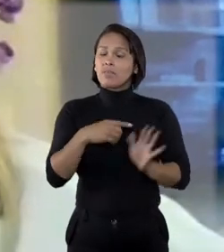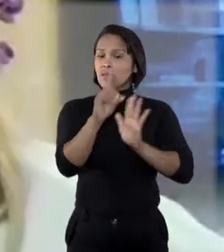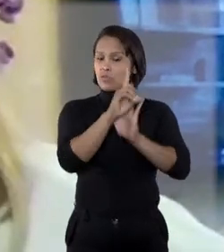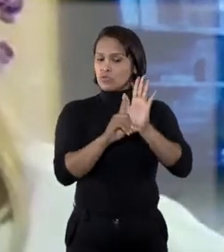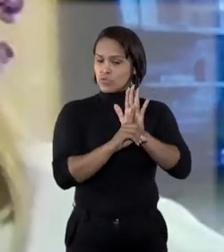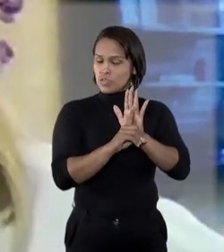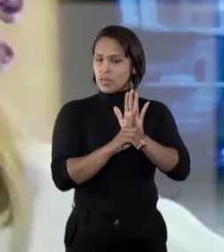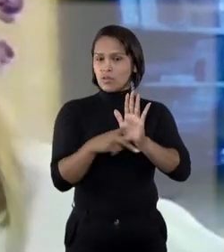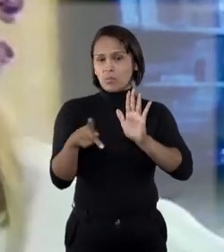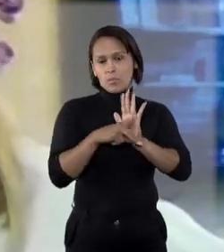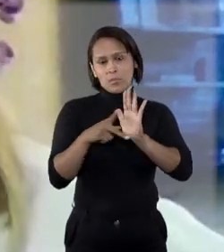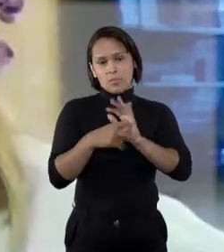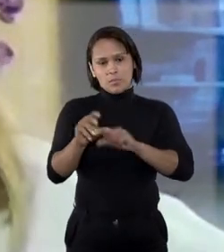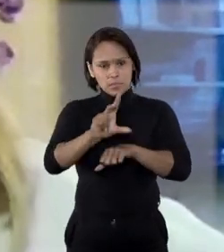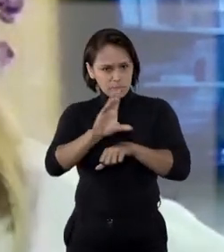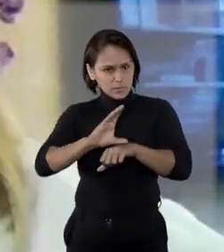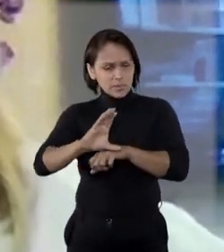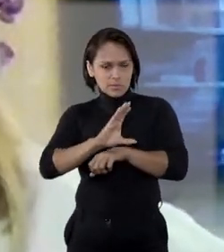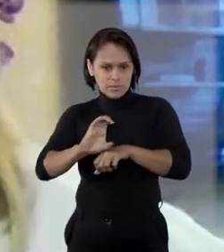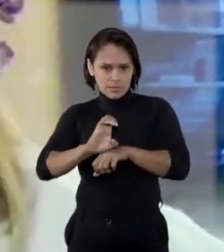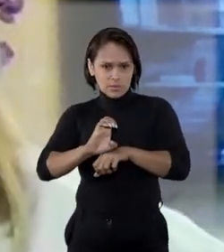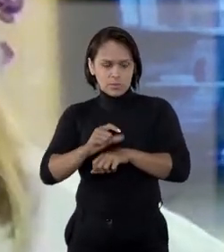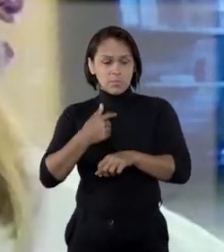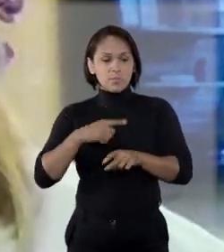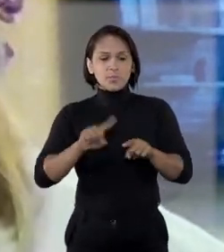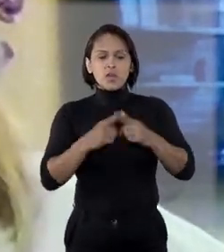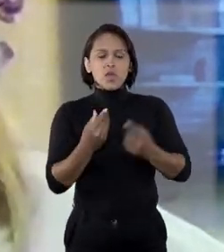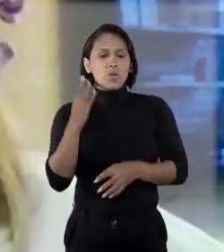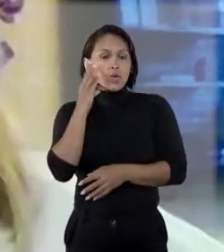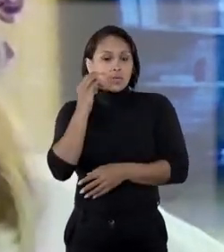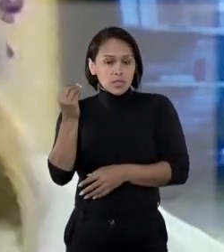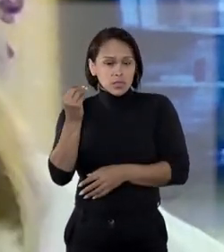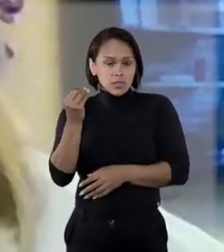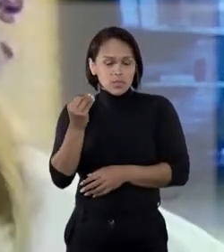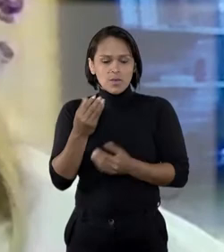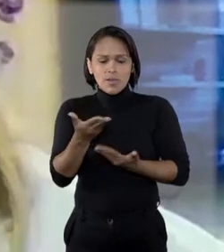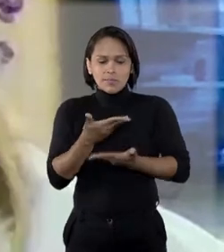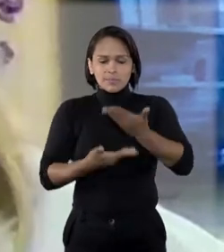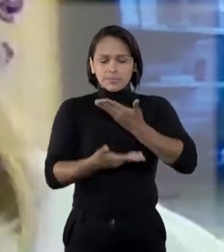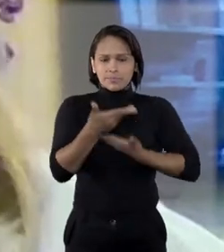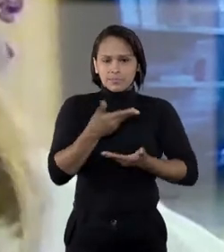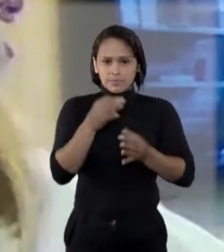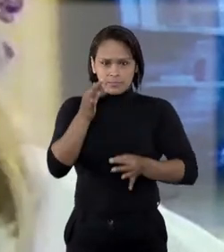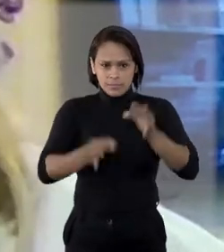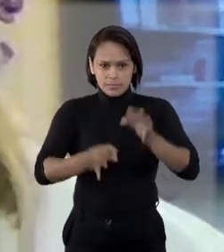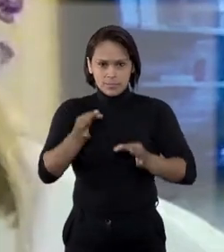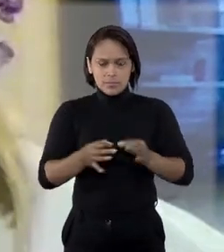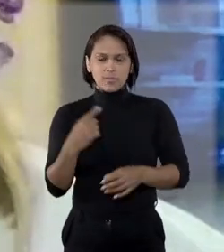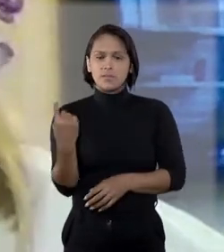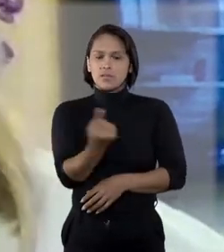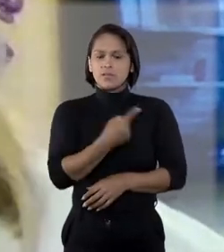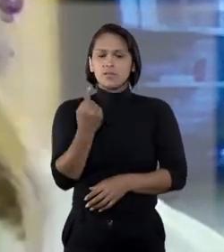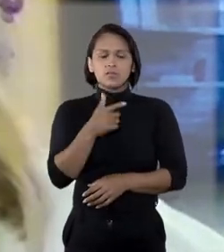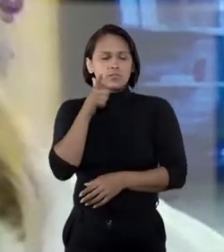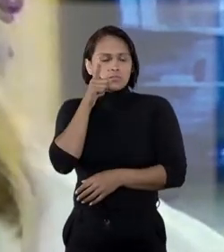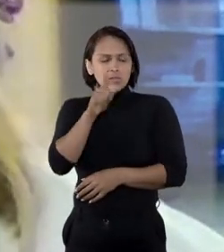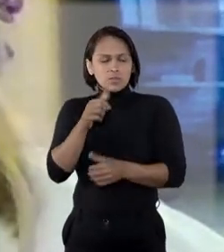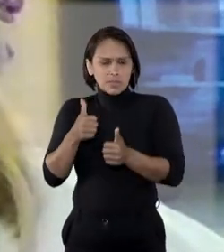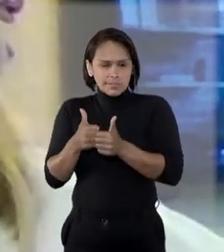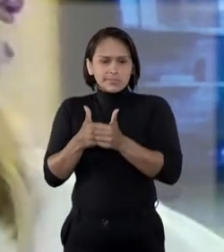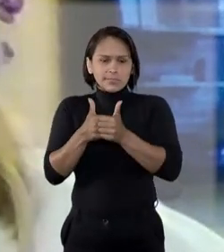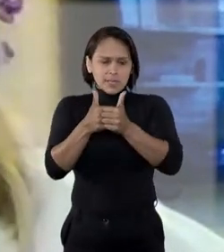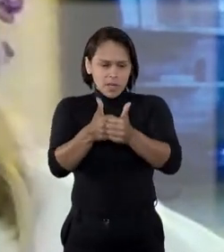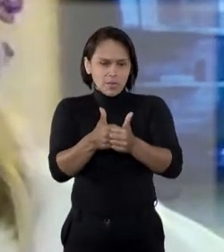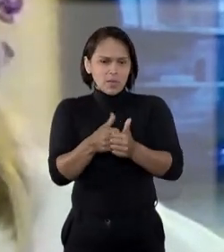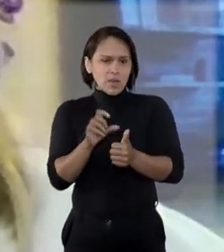está previsto no estatuto. Então, quando a adoção é mediada pela justiça, a gente consegue fazer um